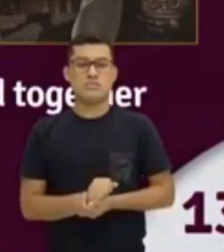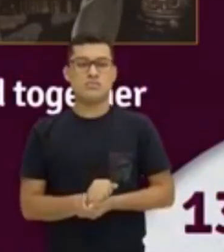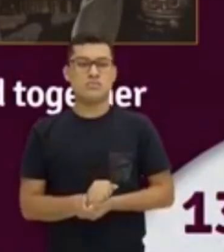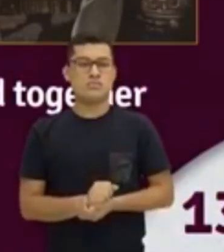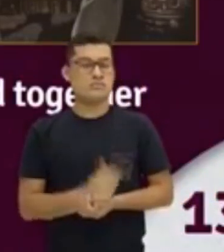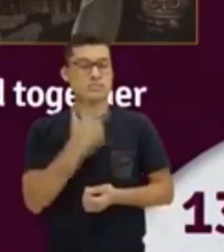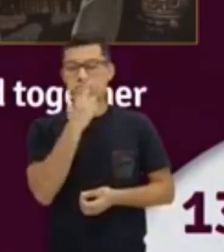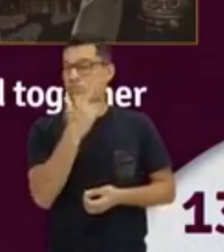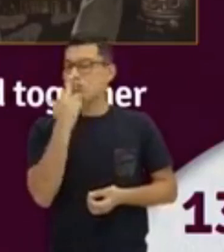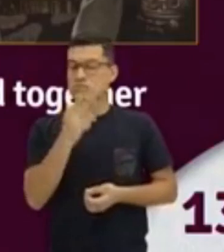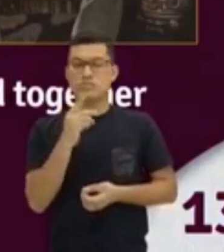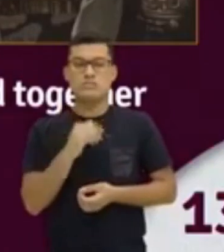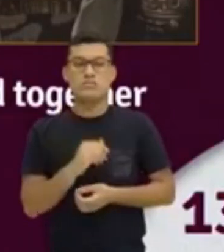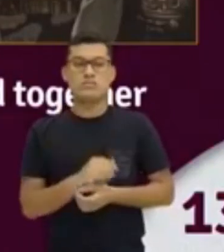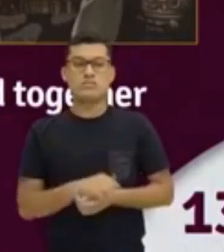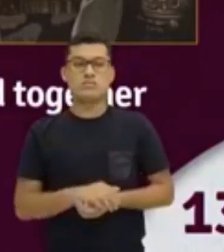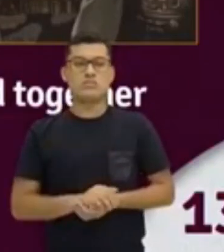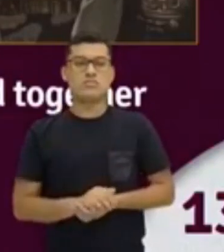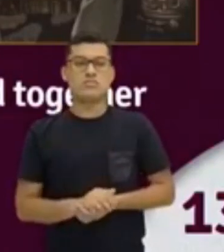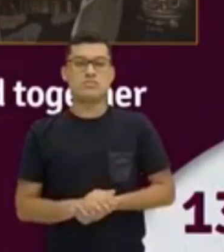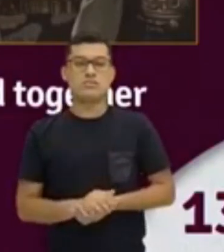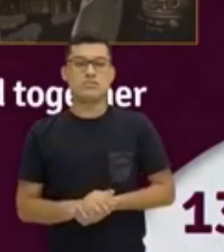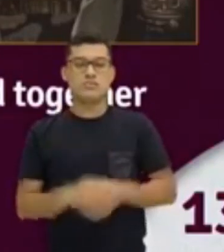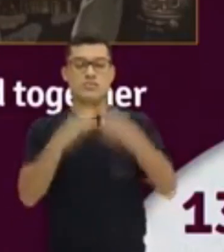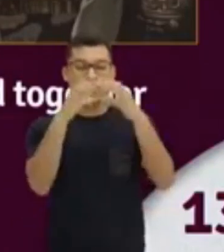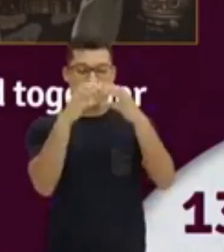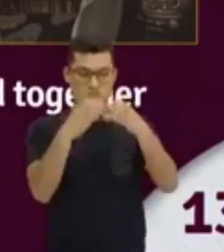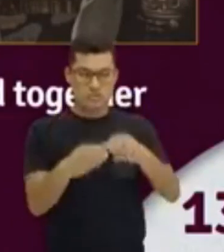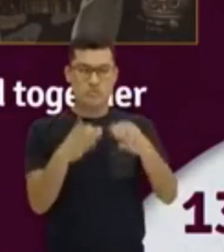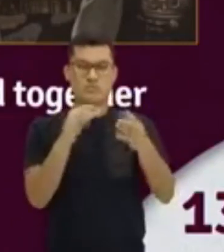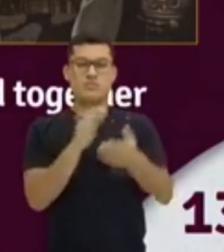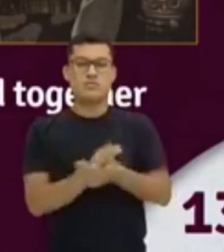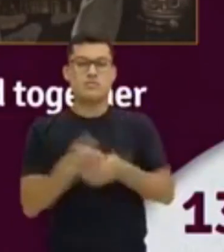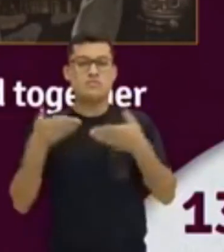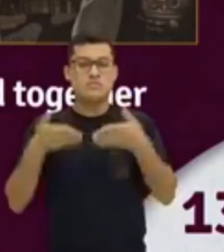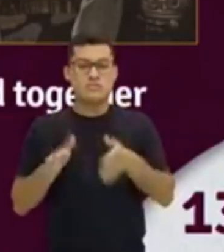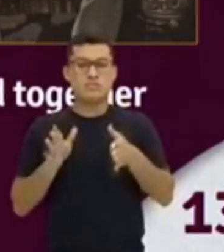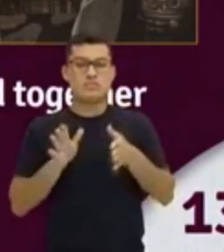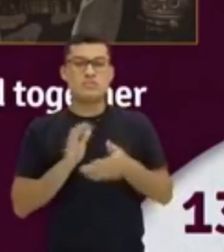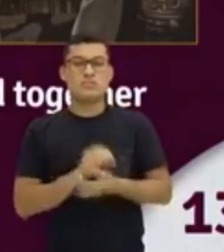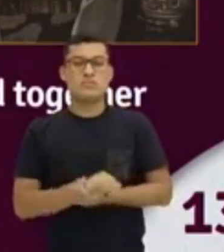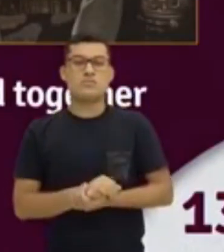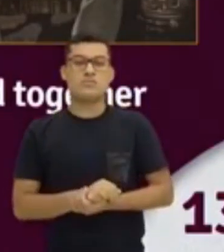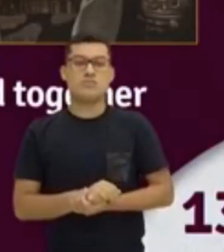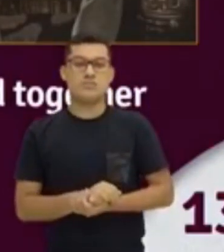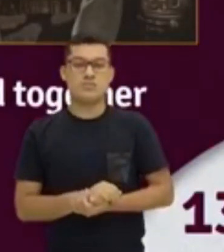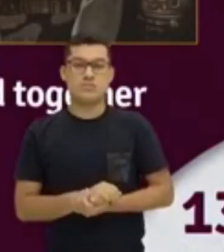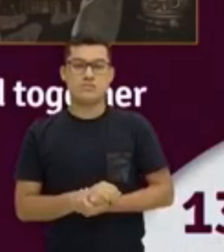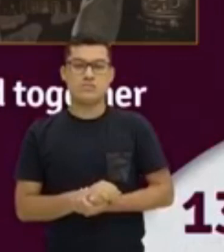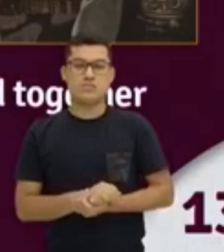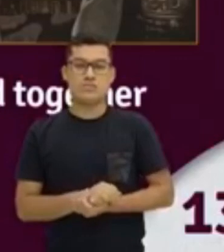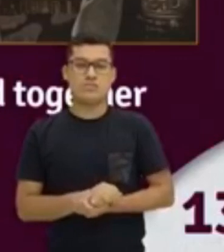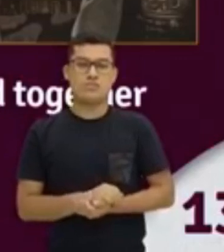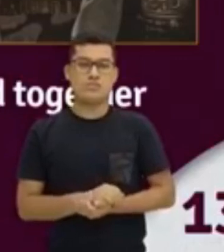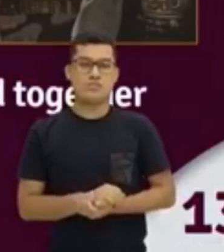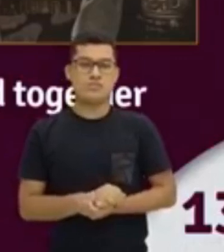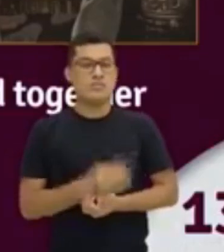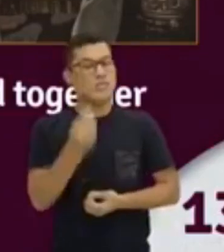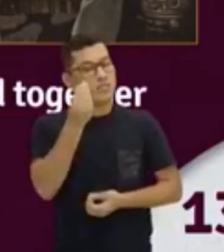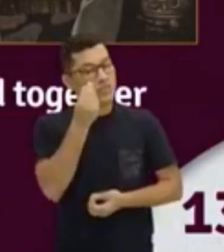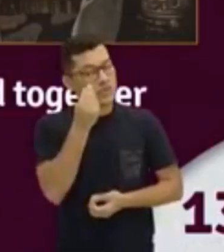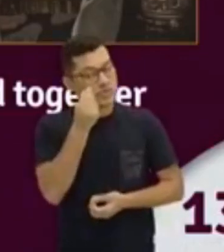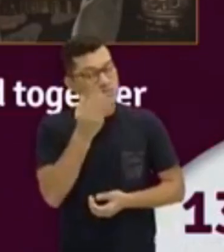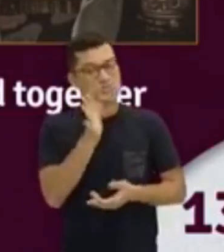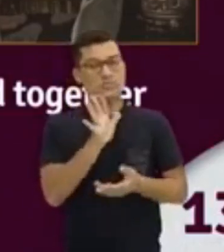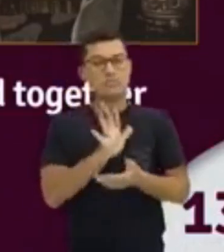transparente, mas eu já vou entrar no meu vocabulário. Lugar de nascimento. Tá? Então, presta bem atenção